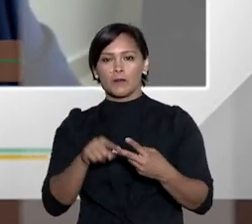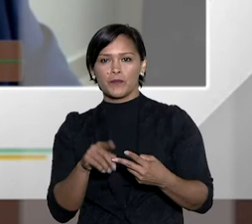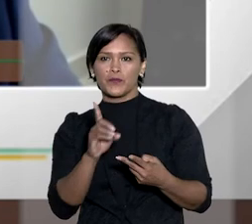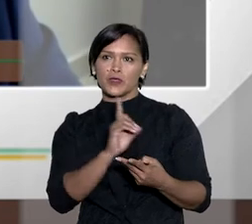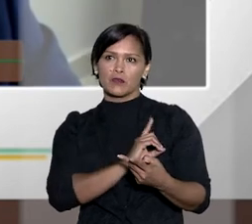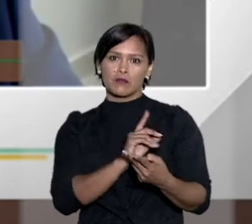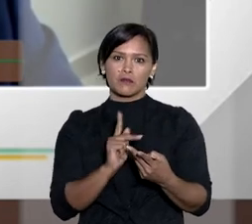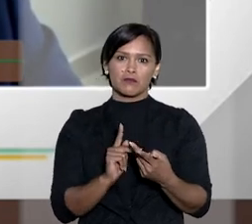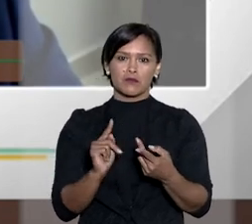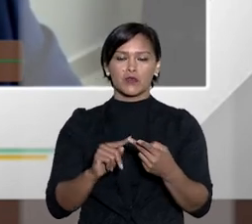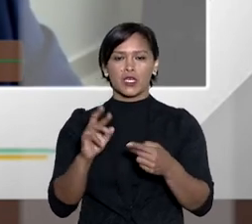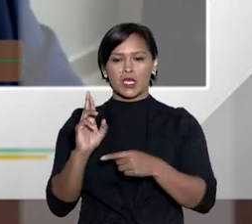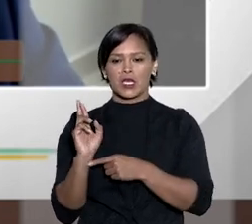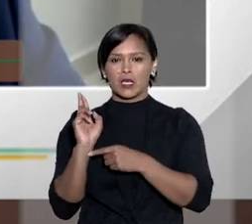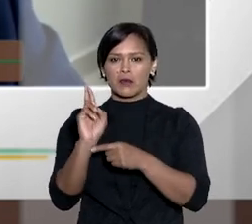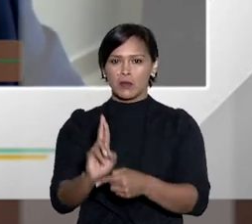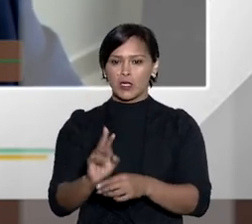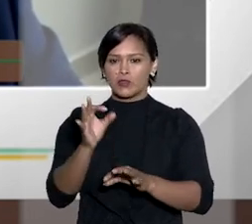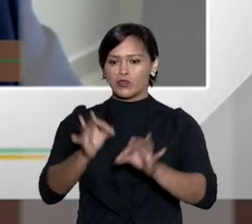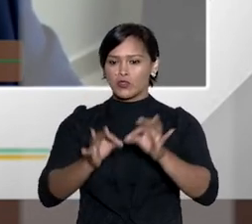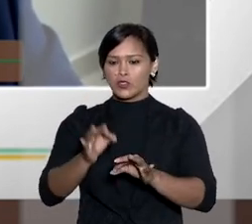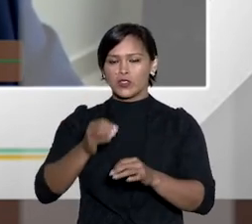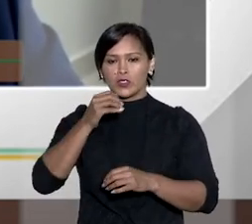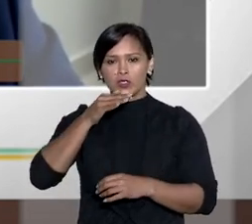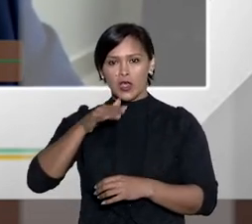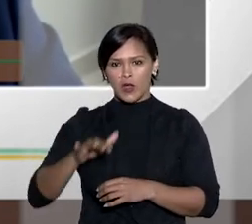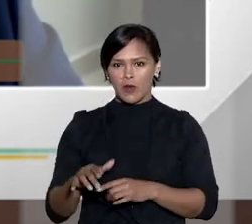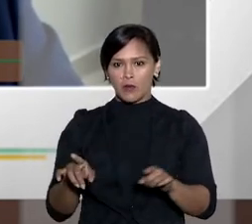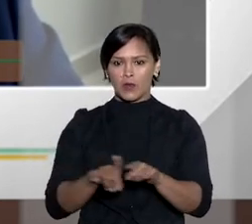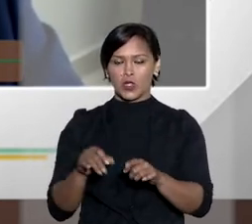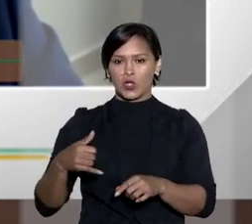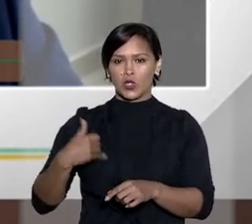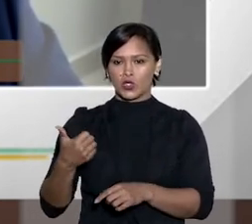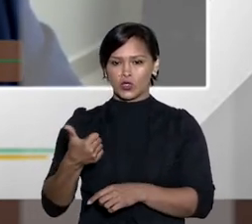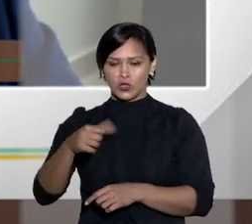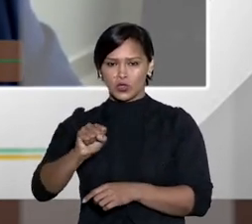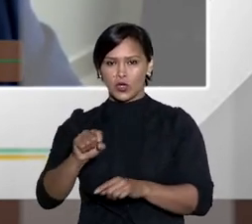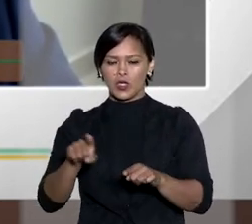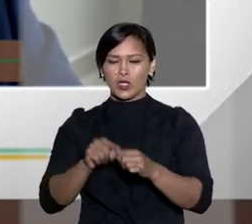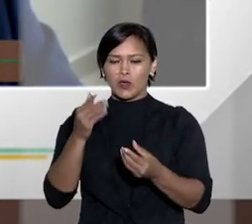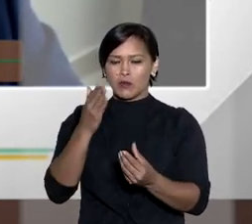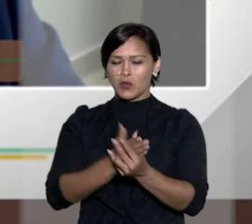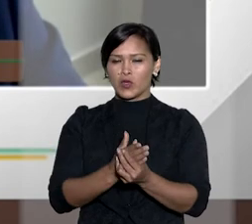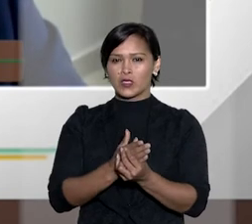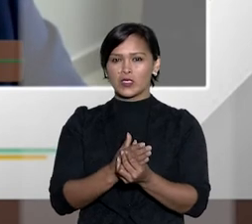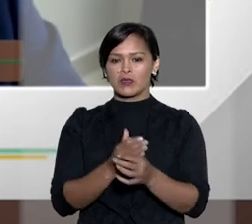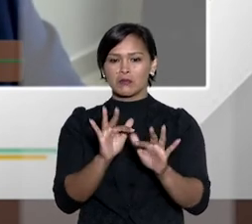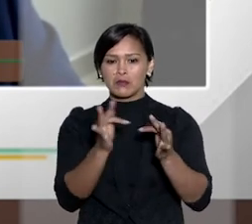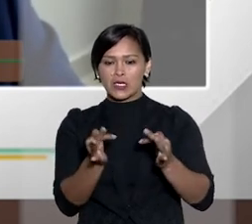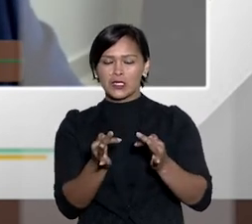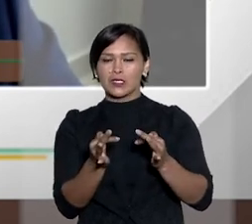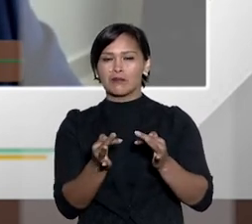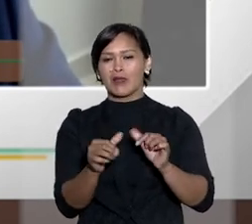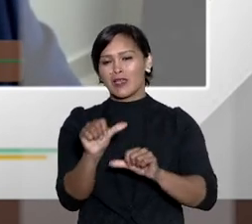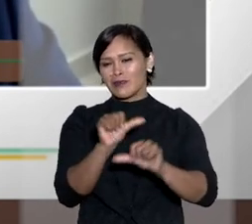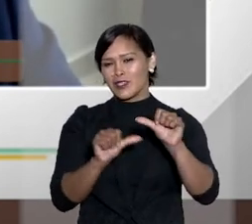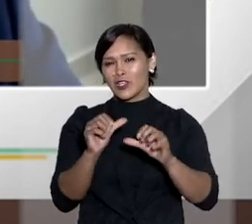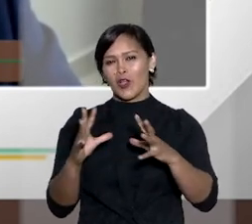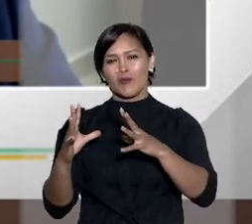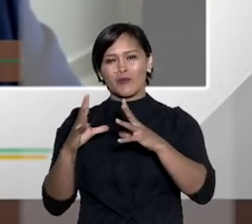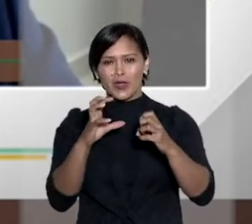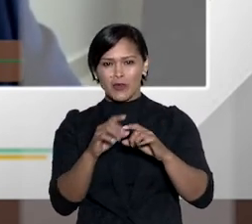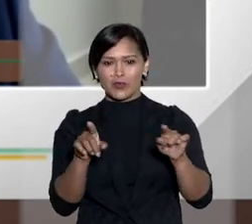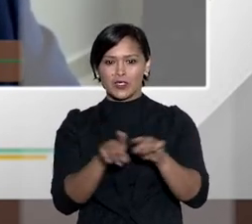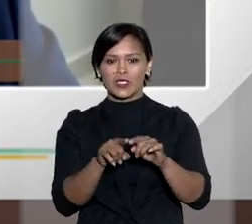figuras por exemplo o Ministério Público eventualmente de representante judicial do menor e tornaria aquele processo